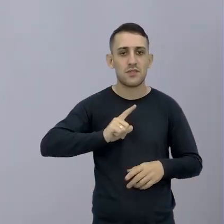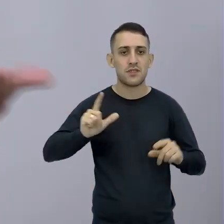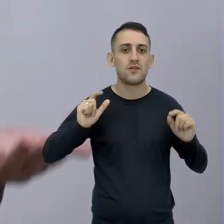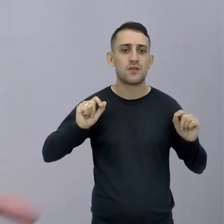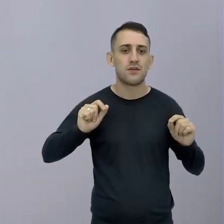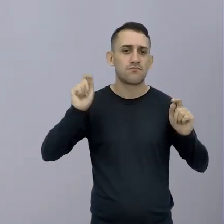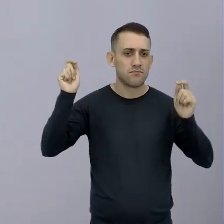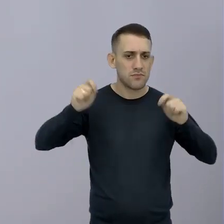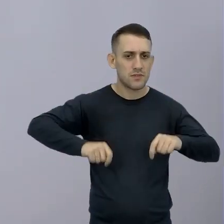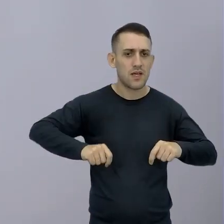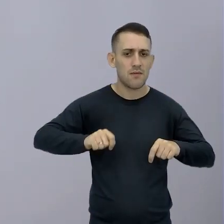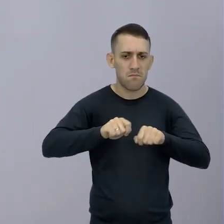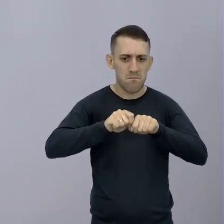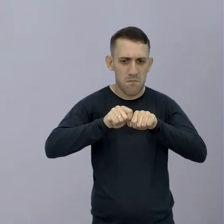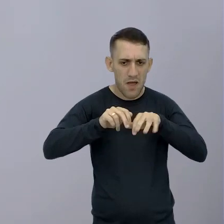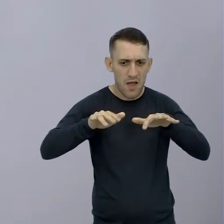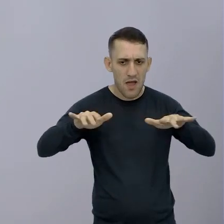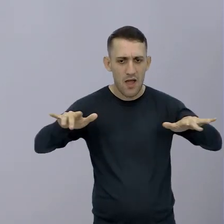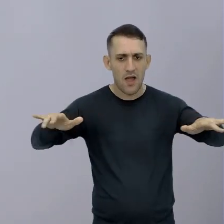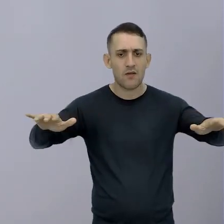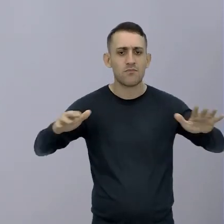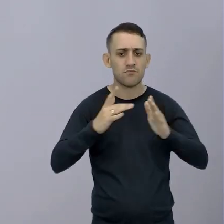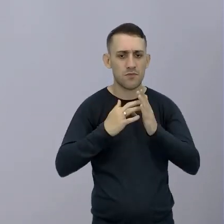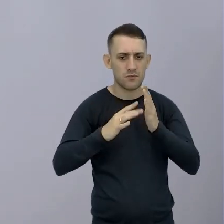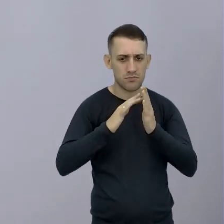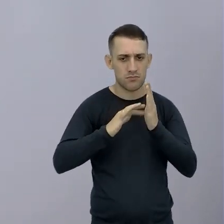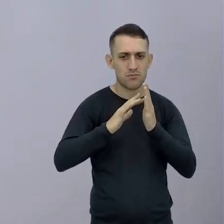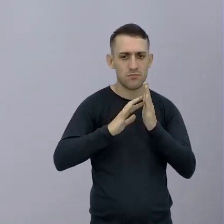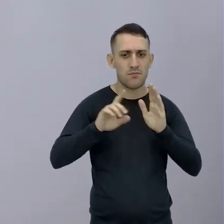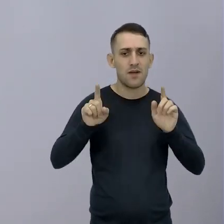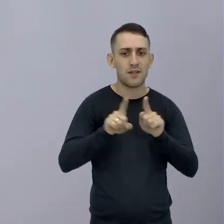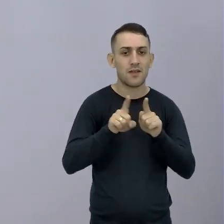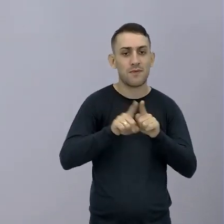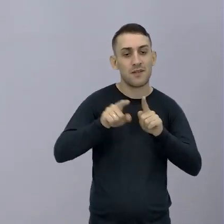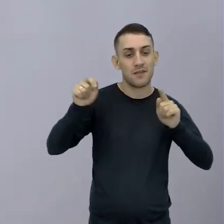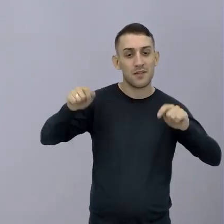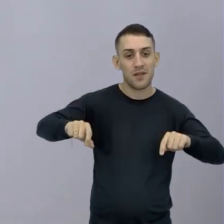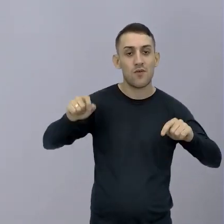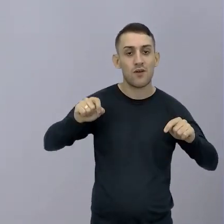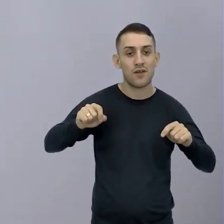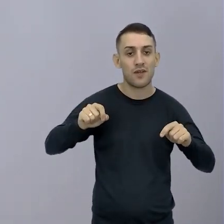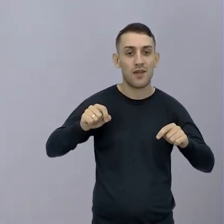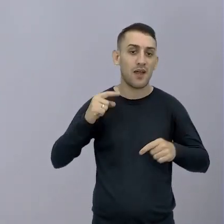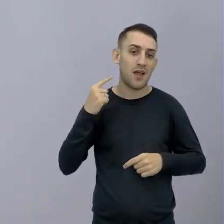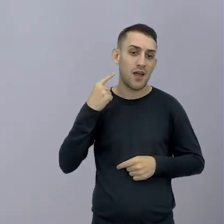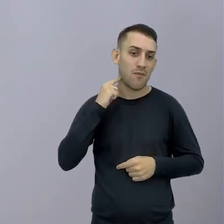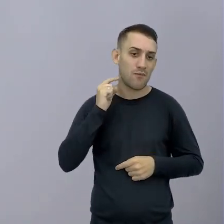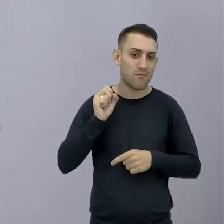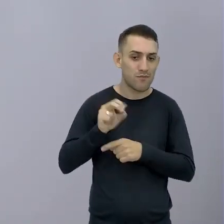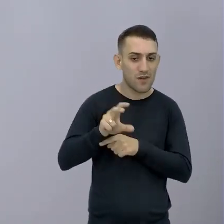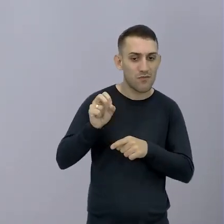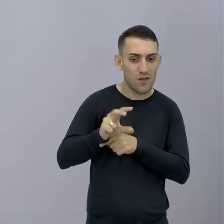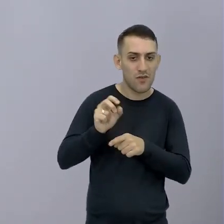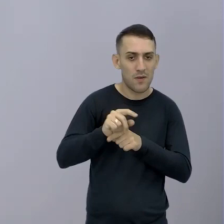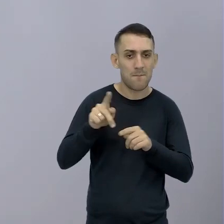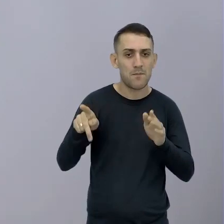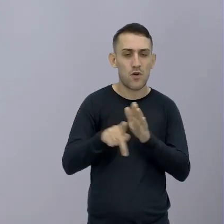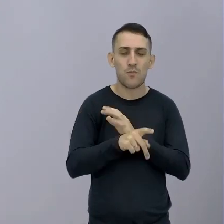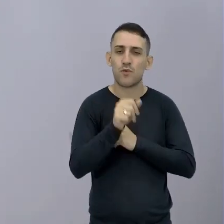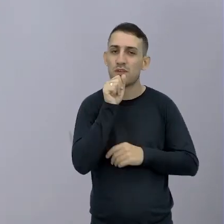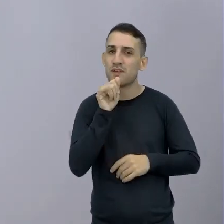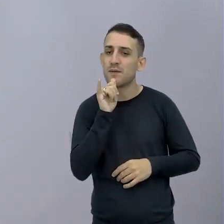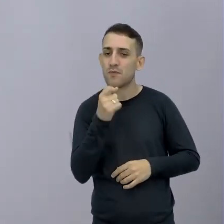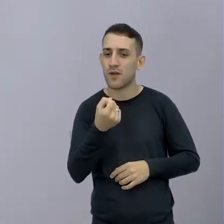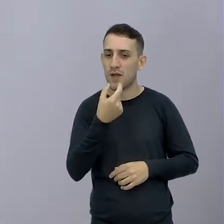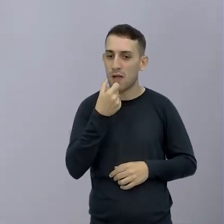Permite a proliferação De muitos Microorganismos Patógenos E também A contaminação Por fármacos Medicamentos Por